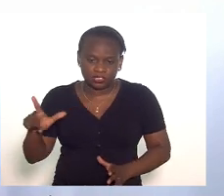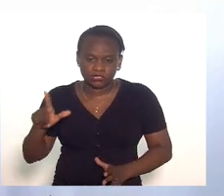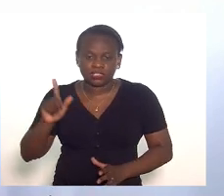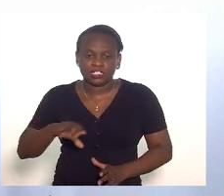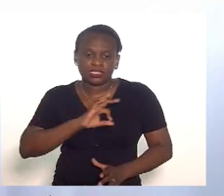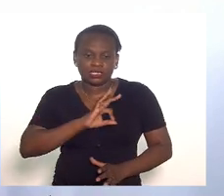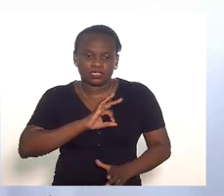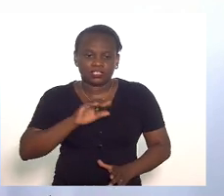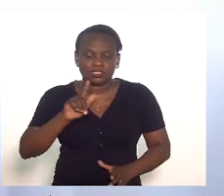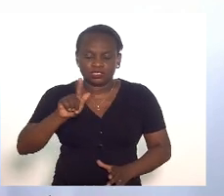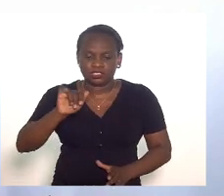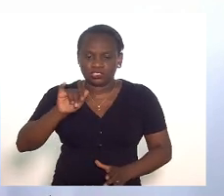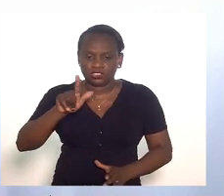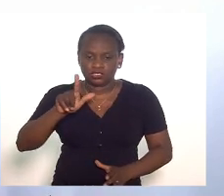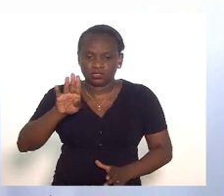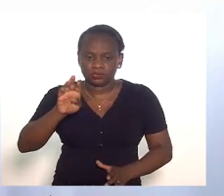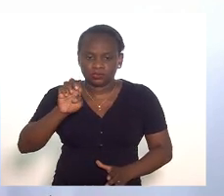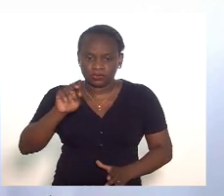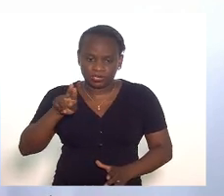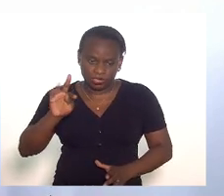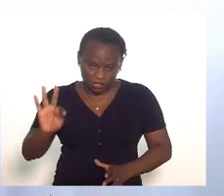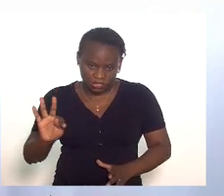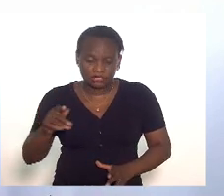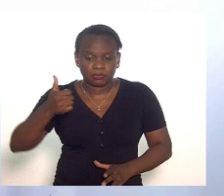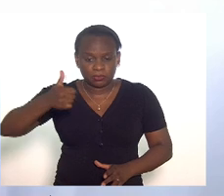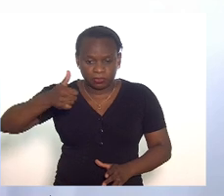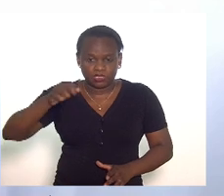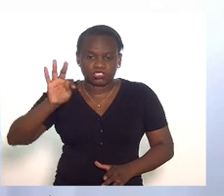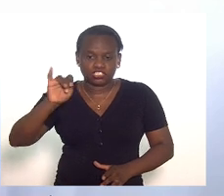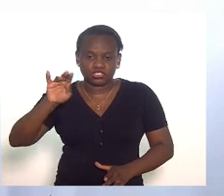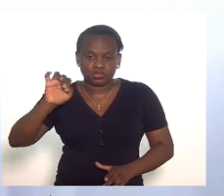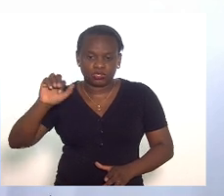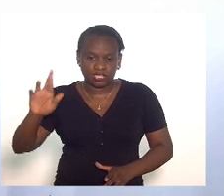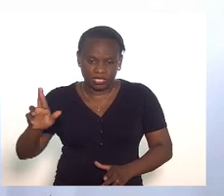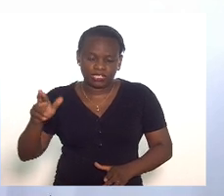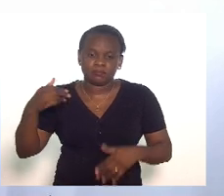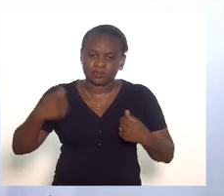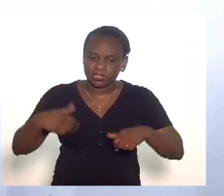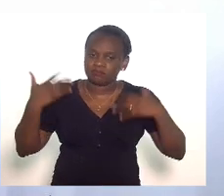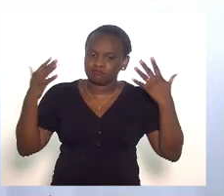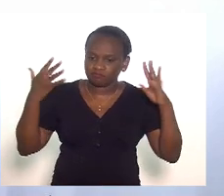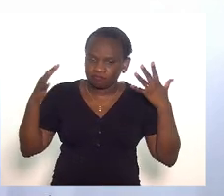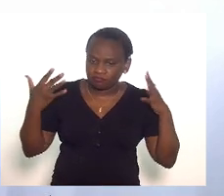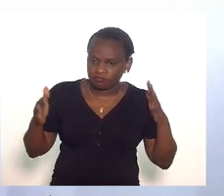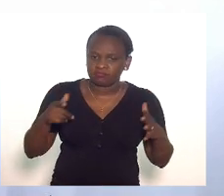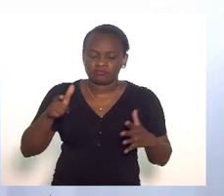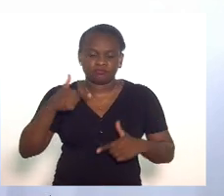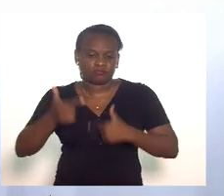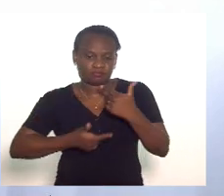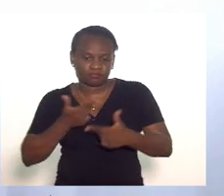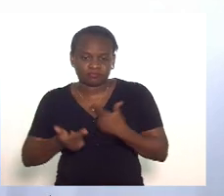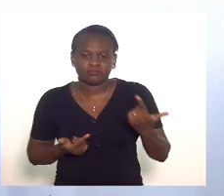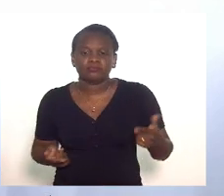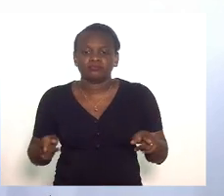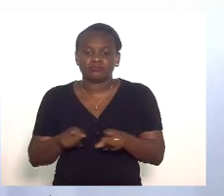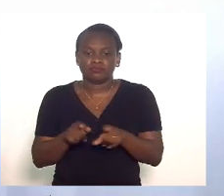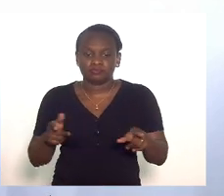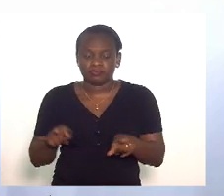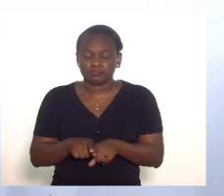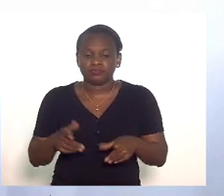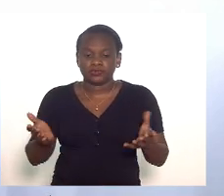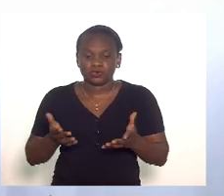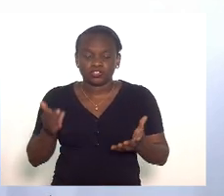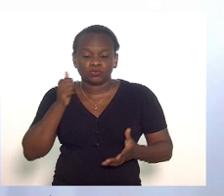delegado Gilbert que foi o primeiro titular a quem a gente deve aplaudir a sua atuação e hoje